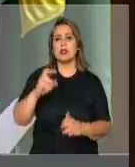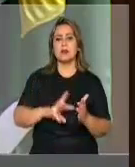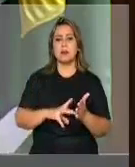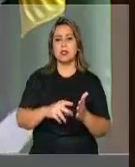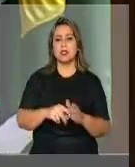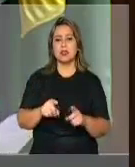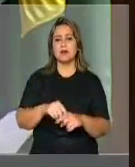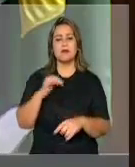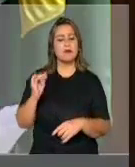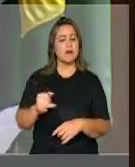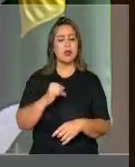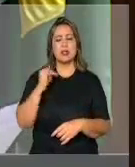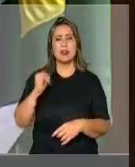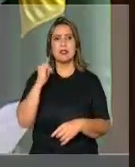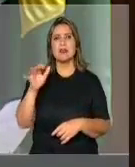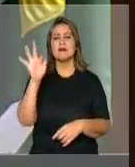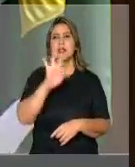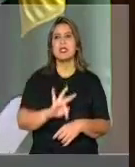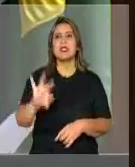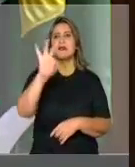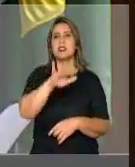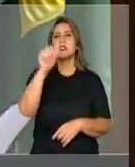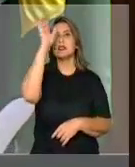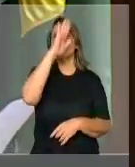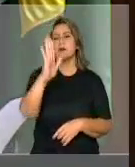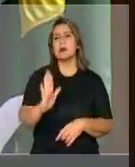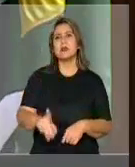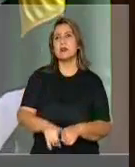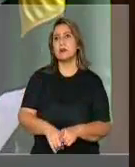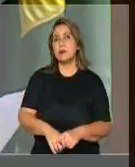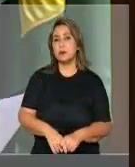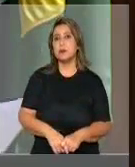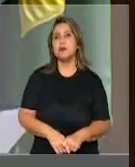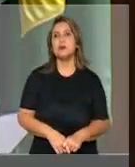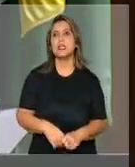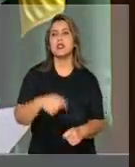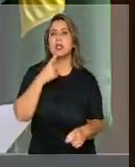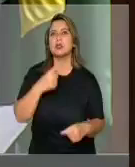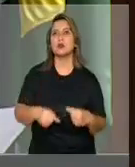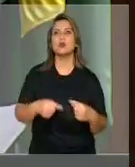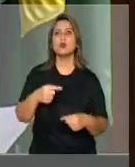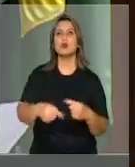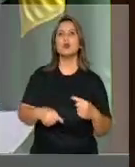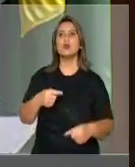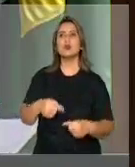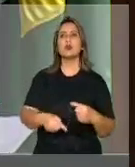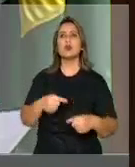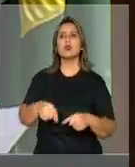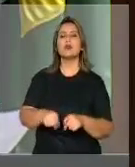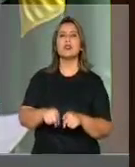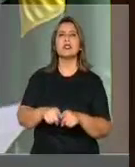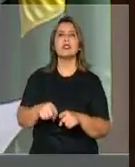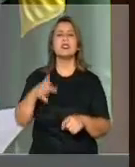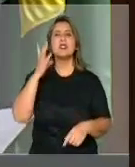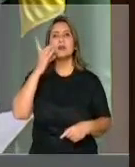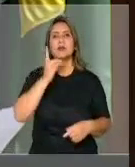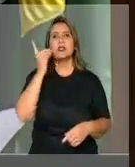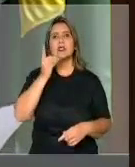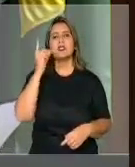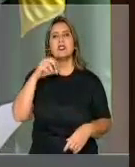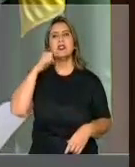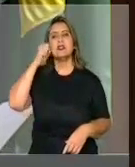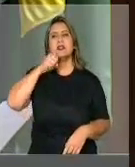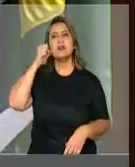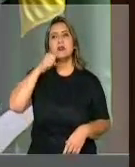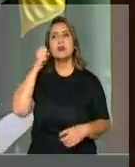significativo com a participação das federações do país inteiro, discutindo entre os deputados da Frente